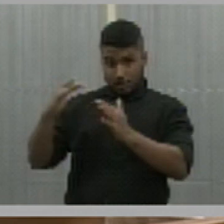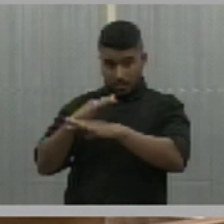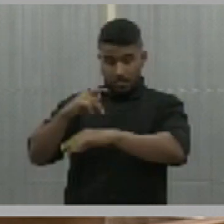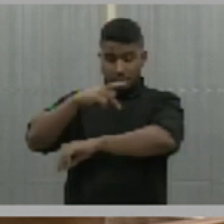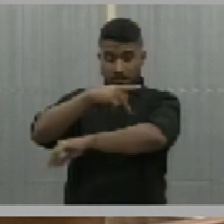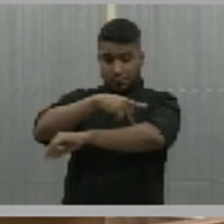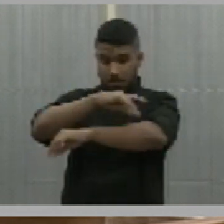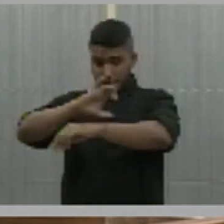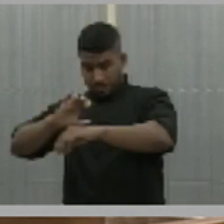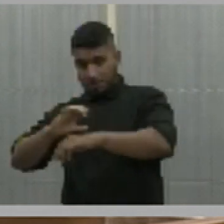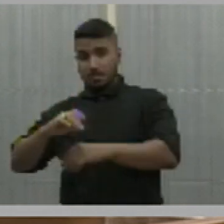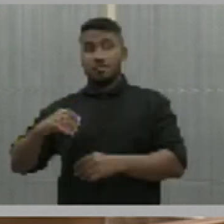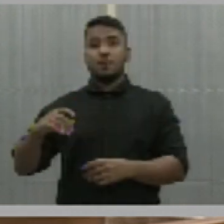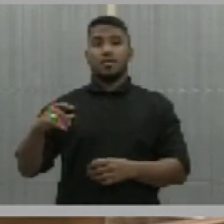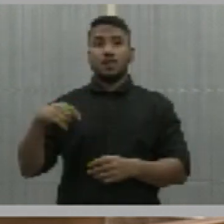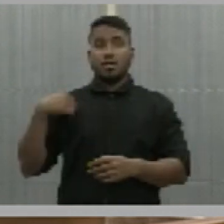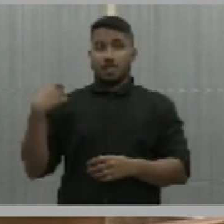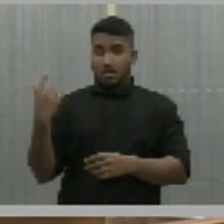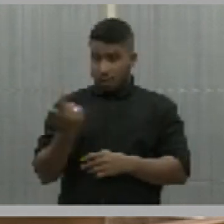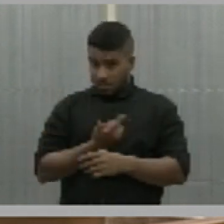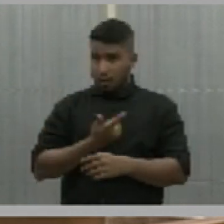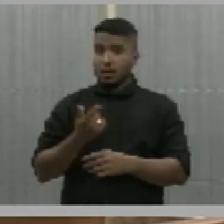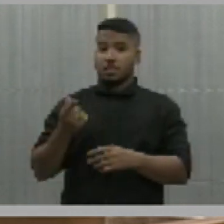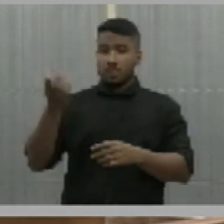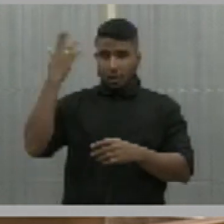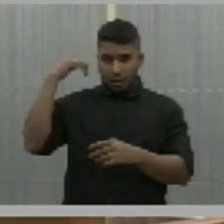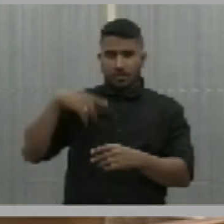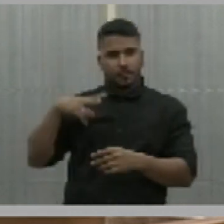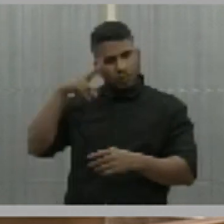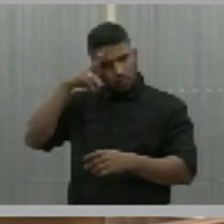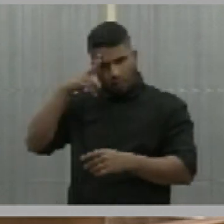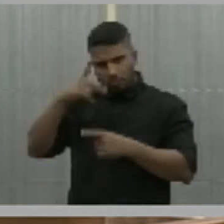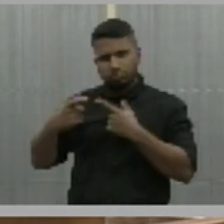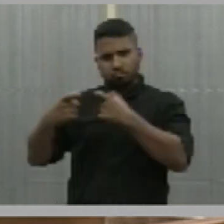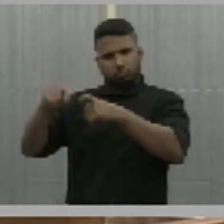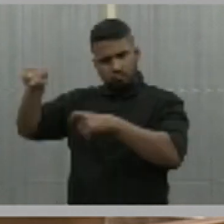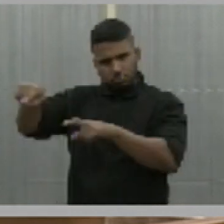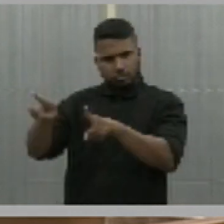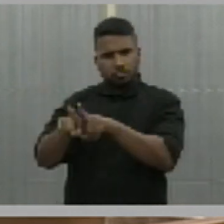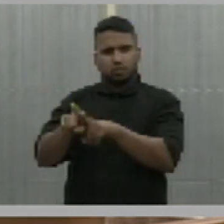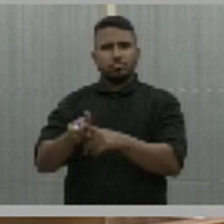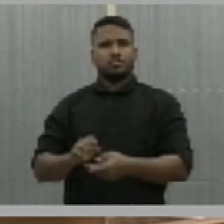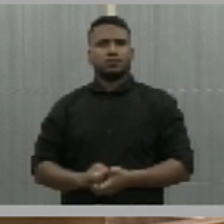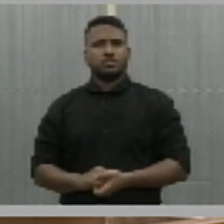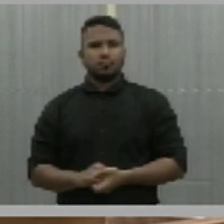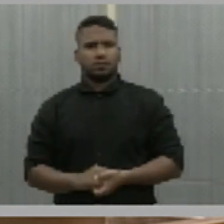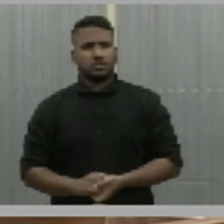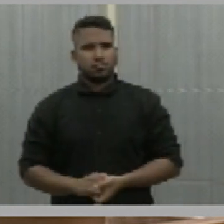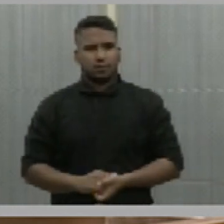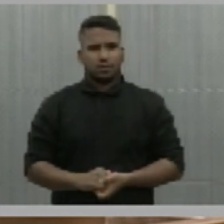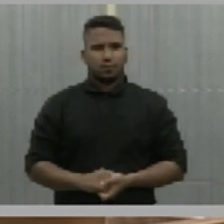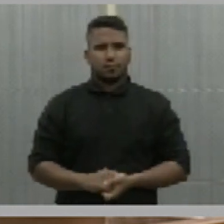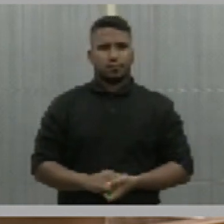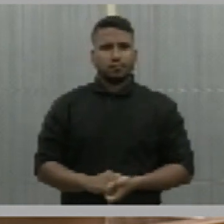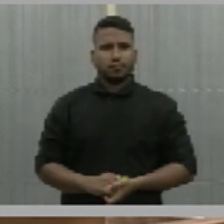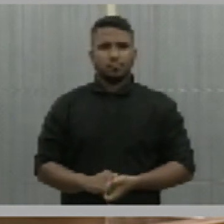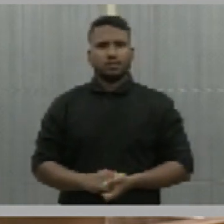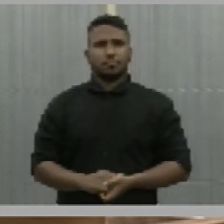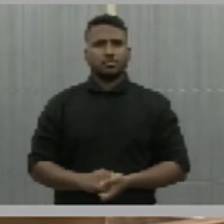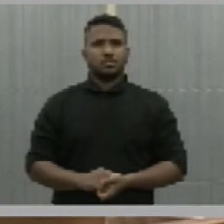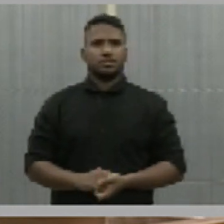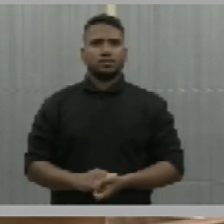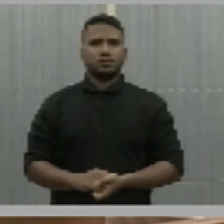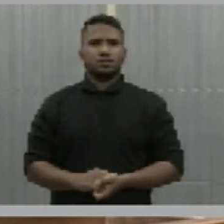um movimento pró-independência do Piauí e, obviamente, também de consolidação do território